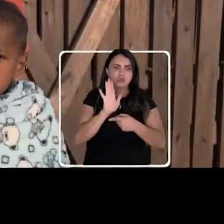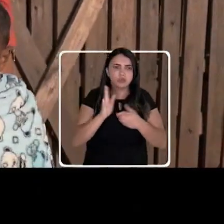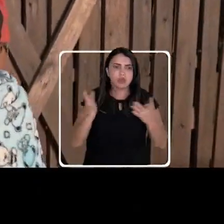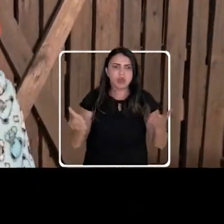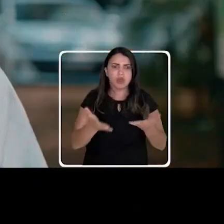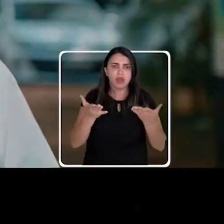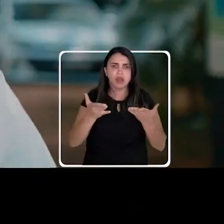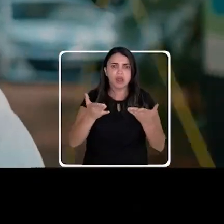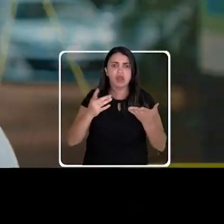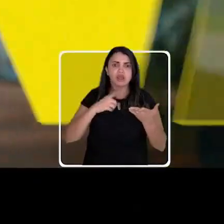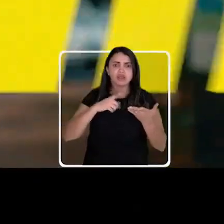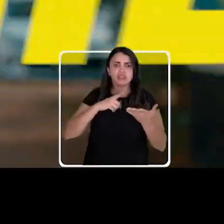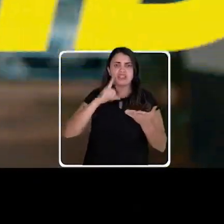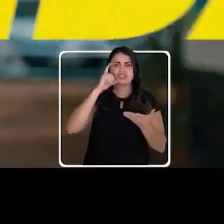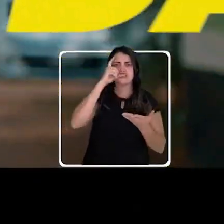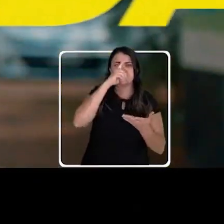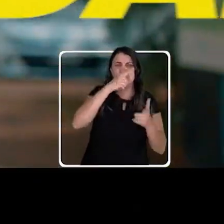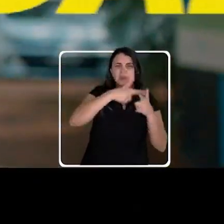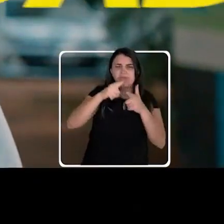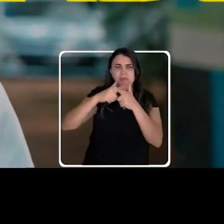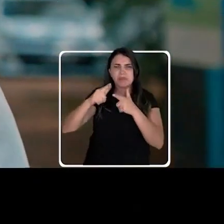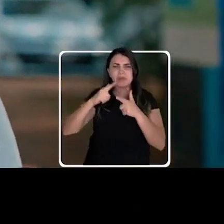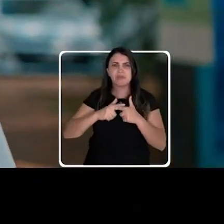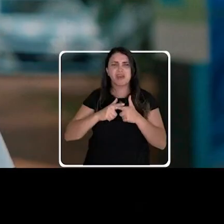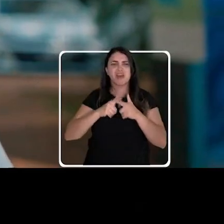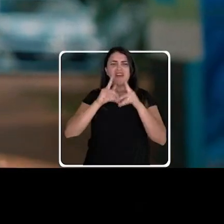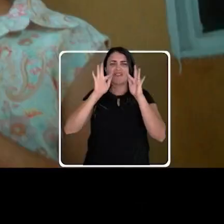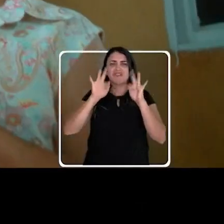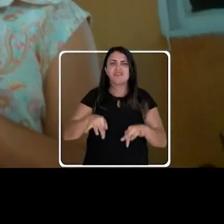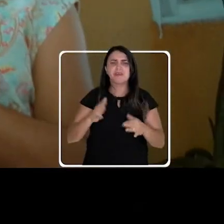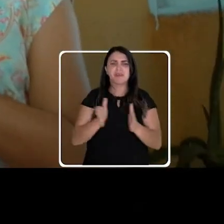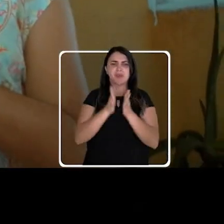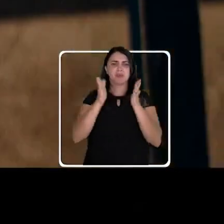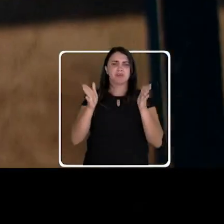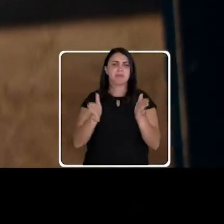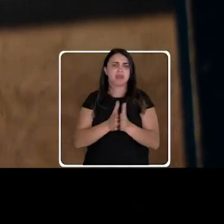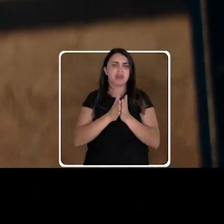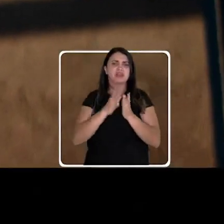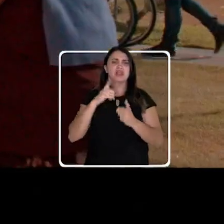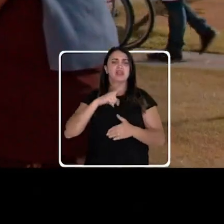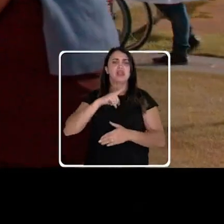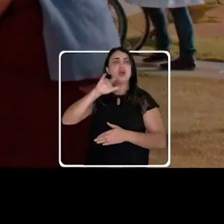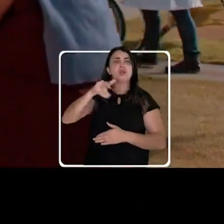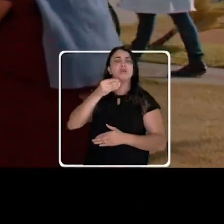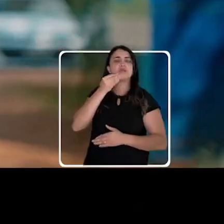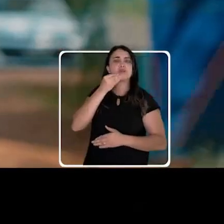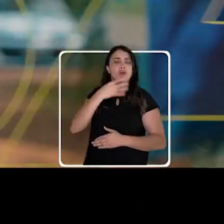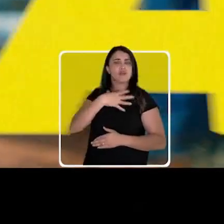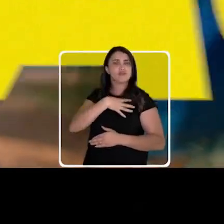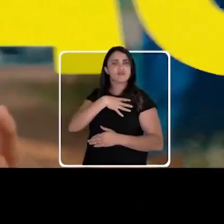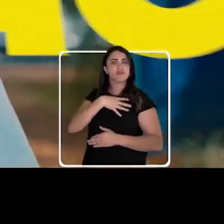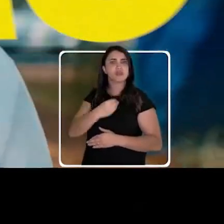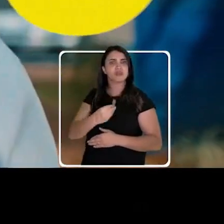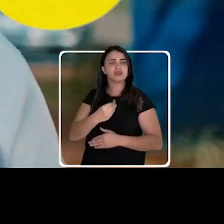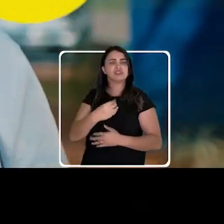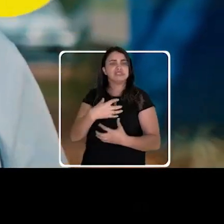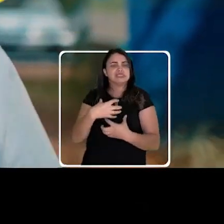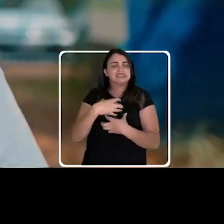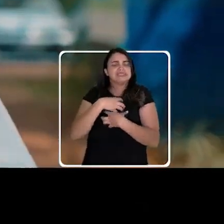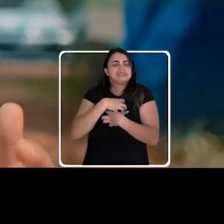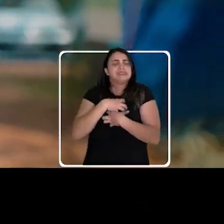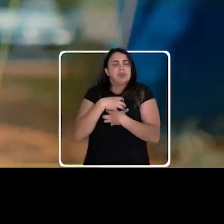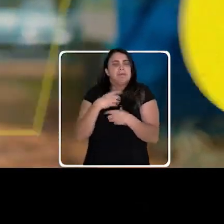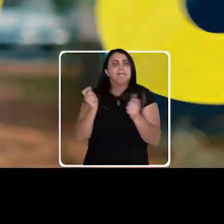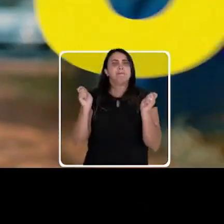ciclo da pobreza, trazer uma oportunidade pros filhos, eu sinto que eu posso fazer algo. E eu sei que essa é a minha missão.